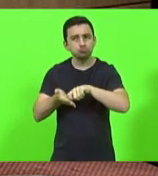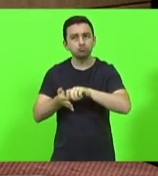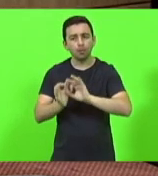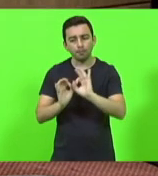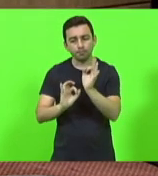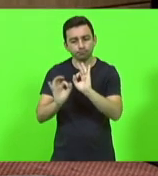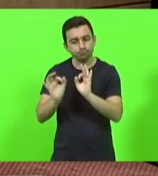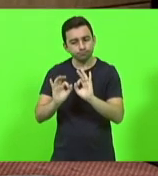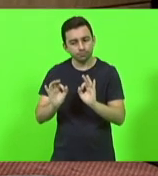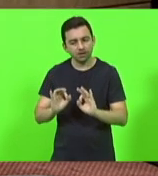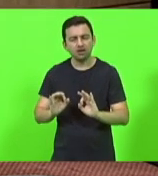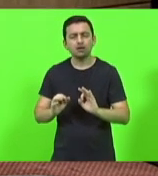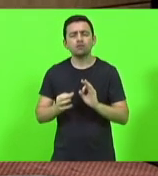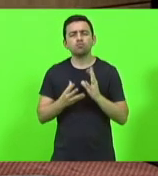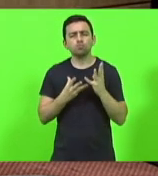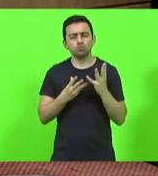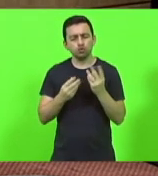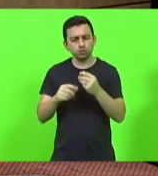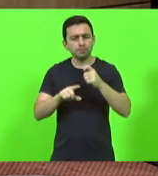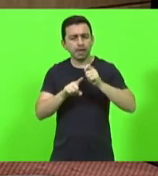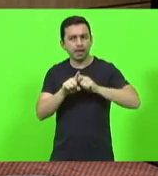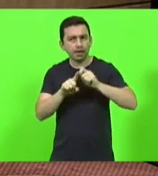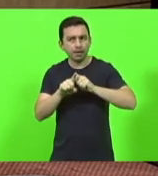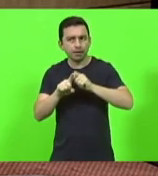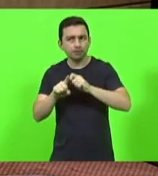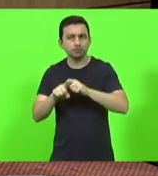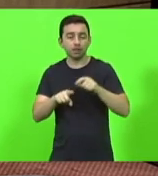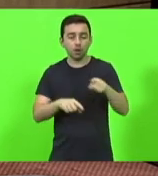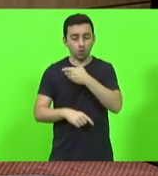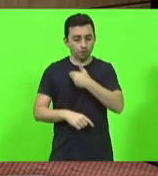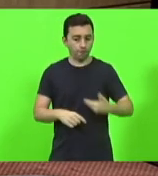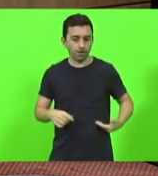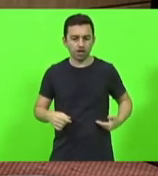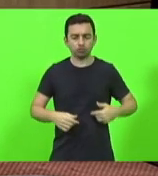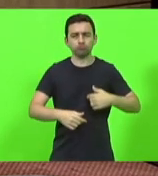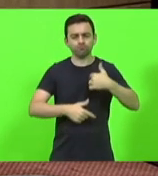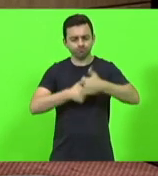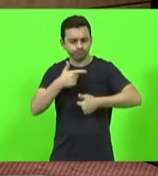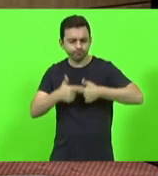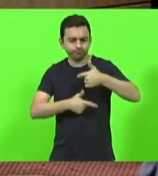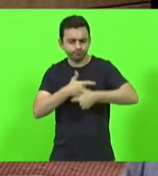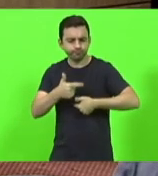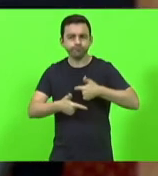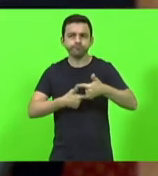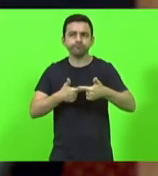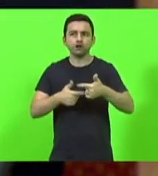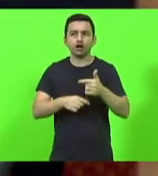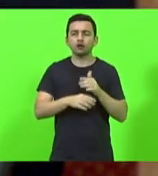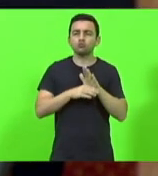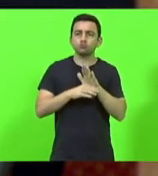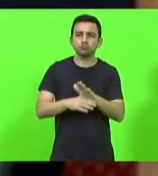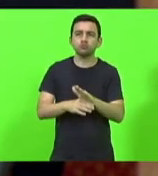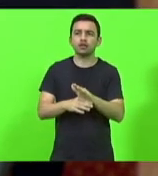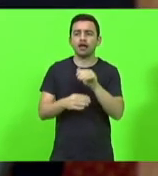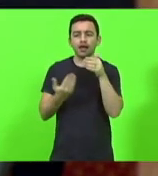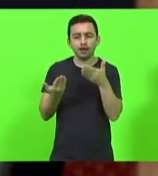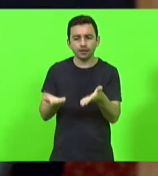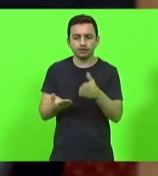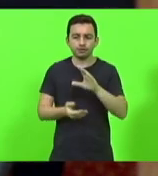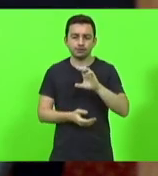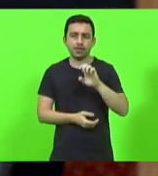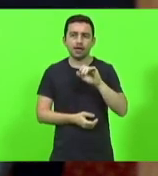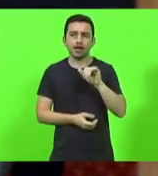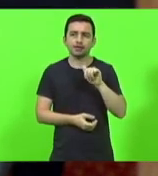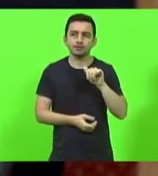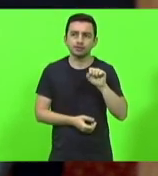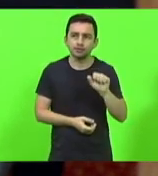por muitos meses pelo governo do Estado e que dá agora ao SEASA uma nova regulação. Quero dizer